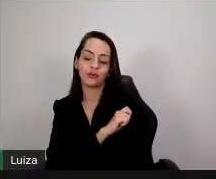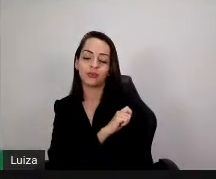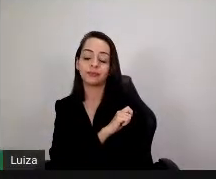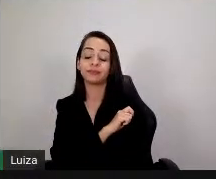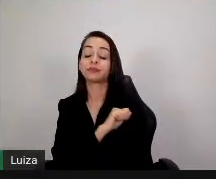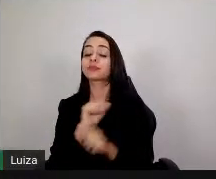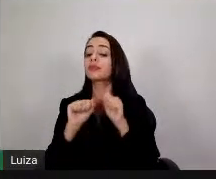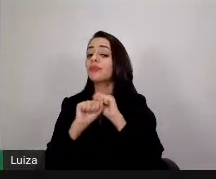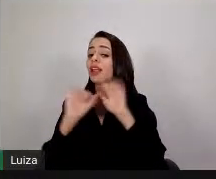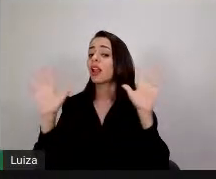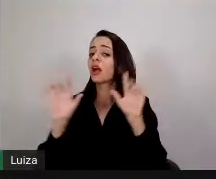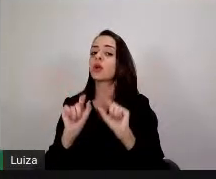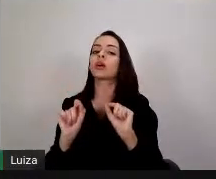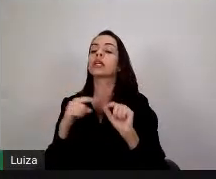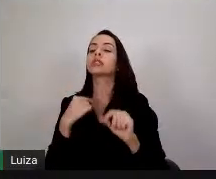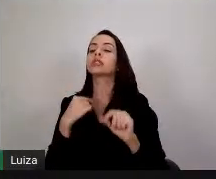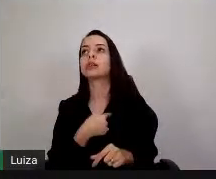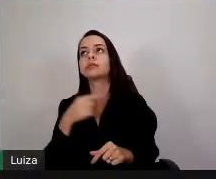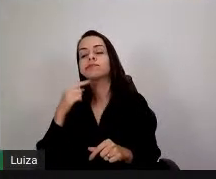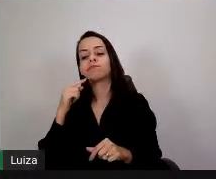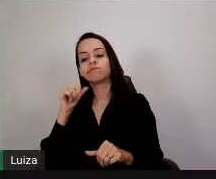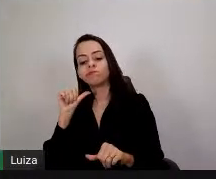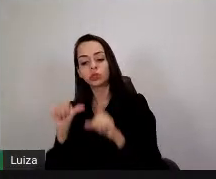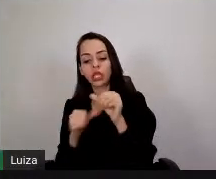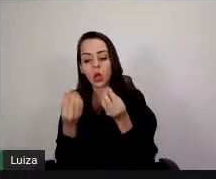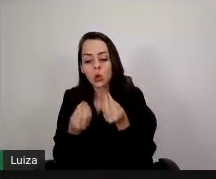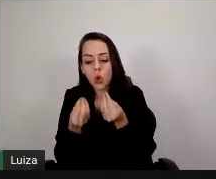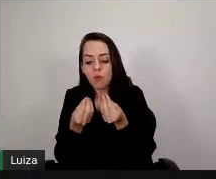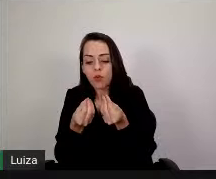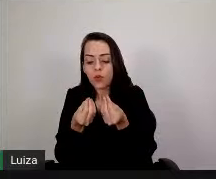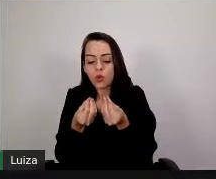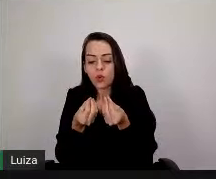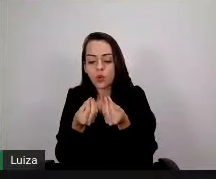mudar a nossa forma de ensinar, como a gente fala, quando a gente